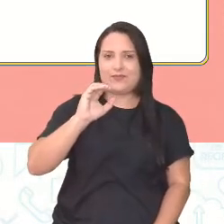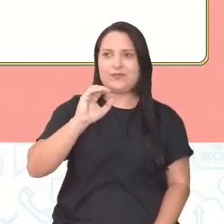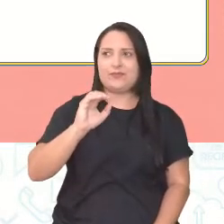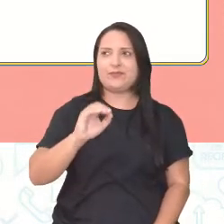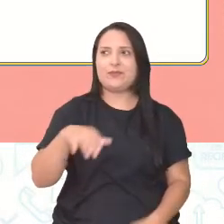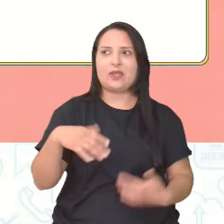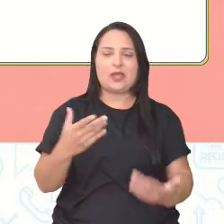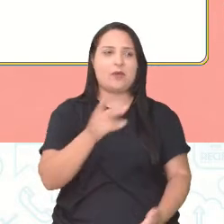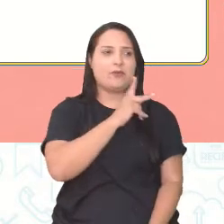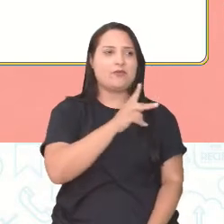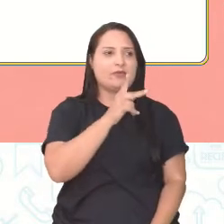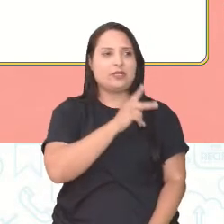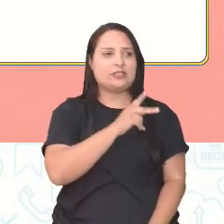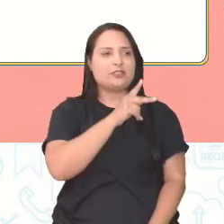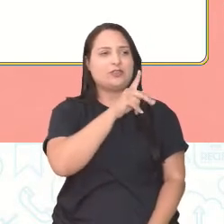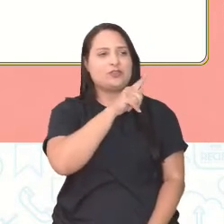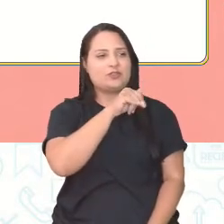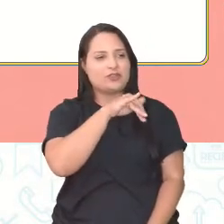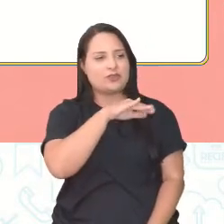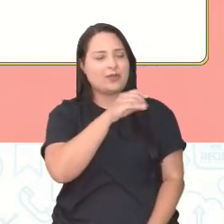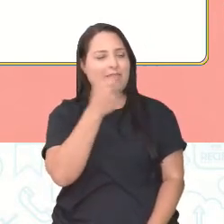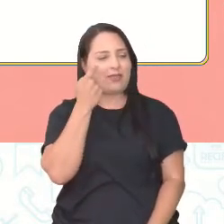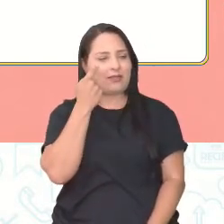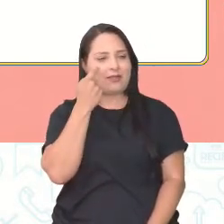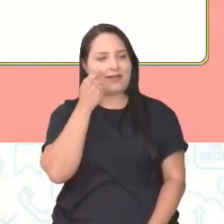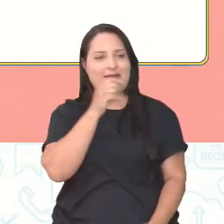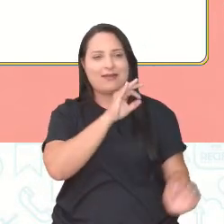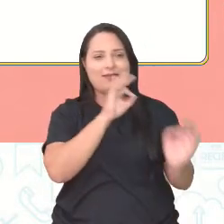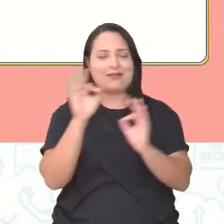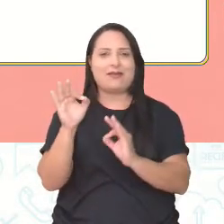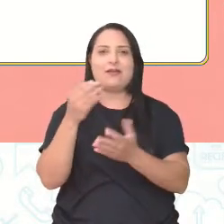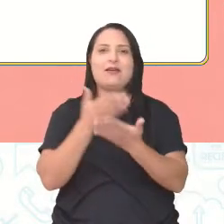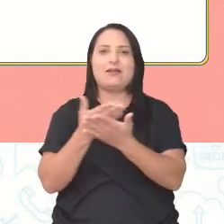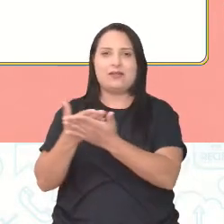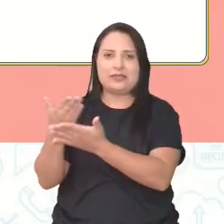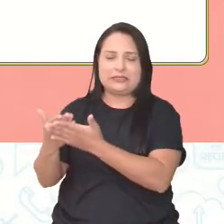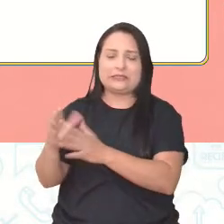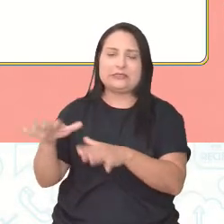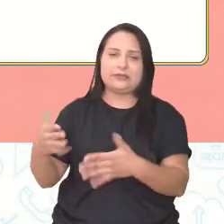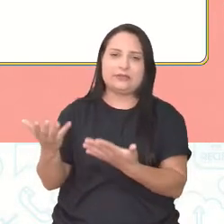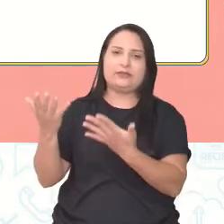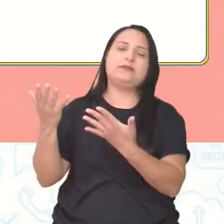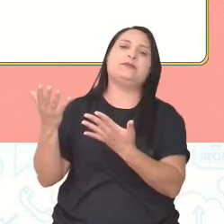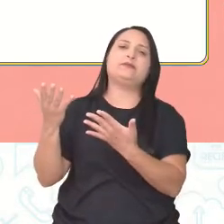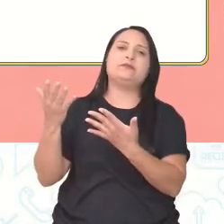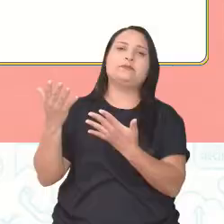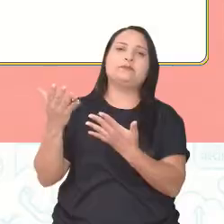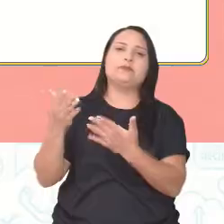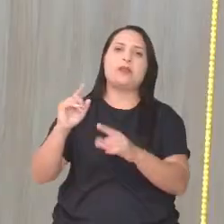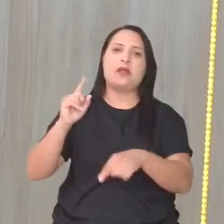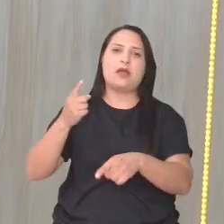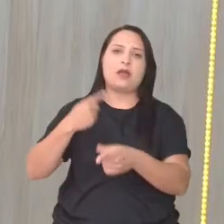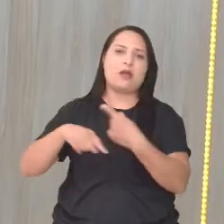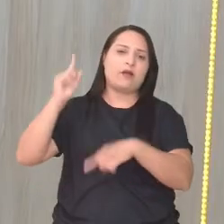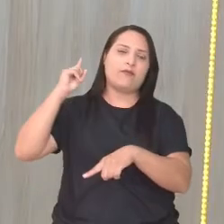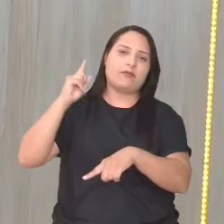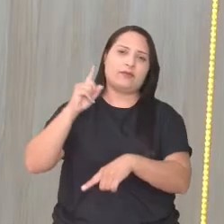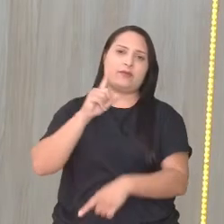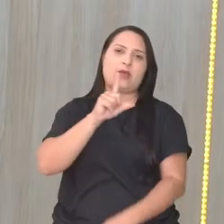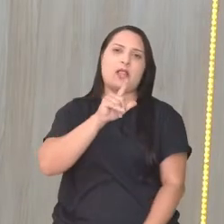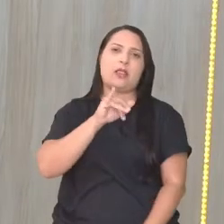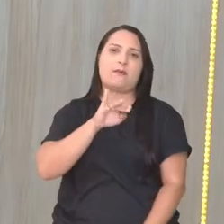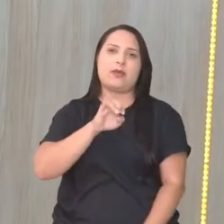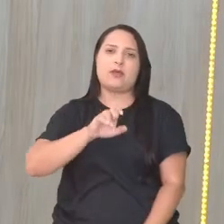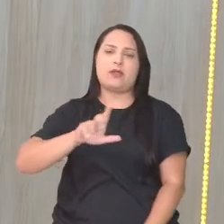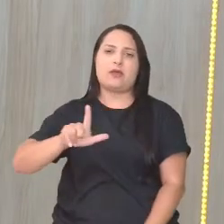professor Gilson ligadinho na aula, hein? Pois é. Então, é, gente. Esse evento aí da Revolução Liberal do